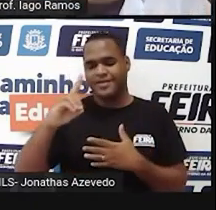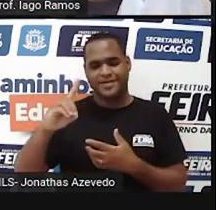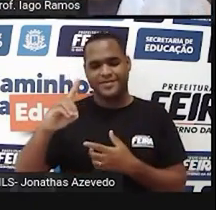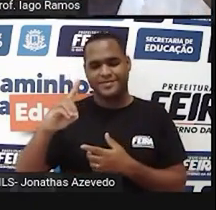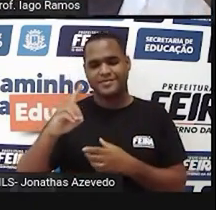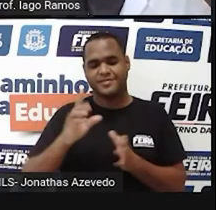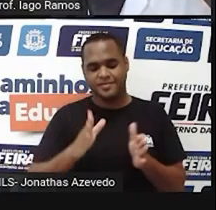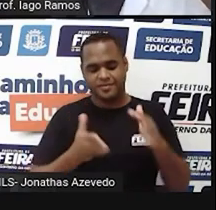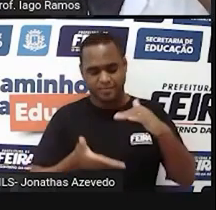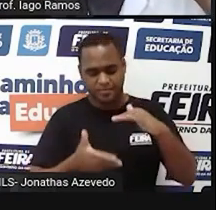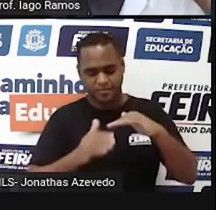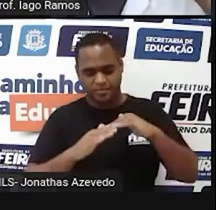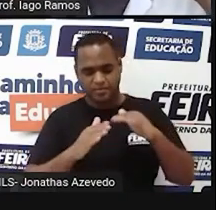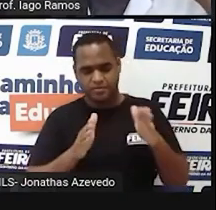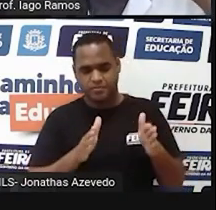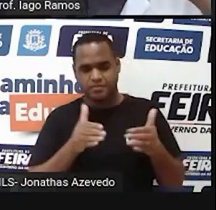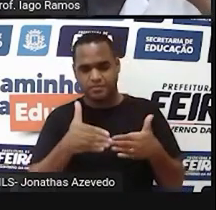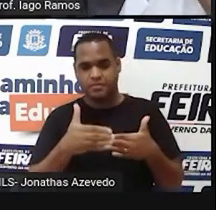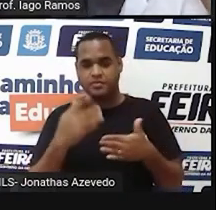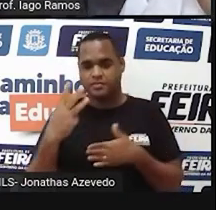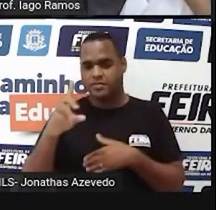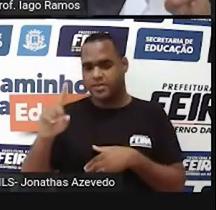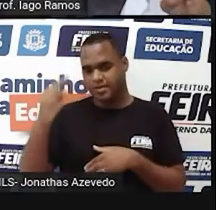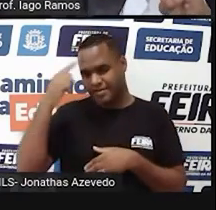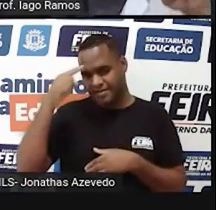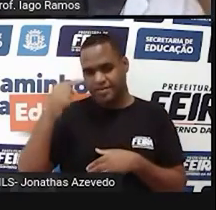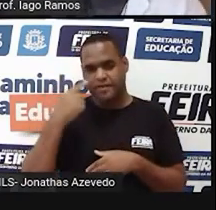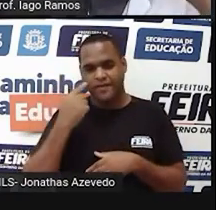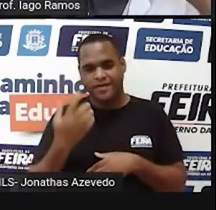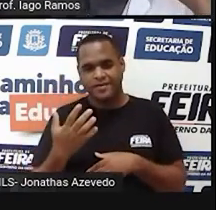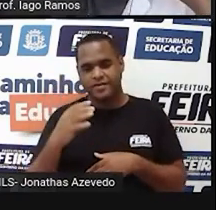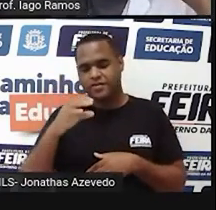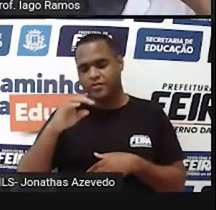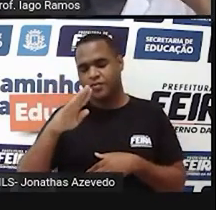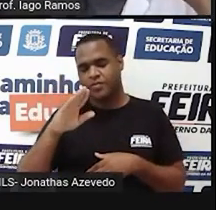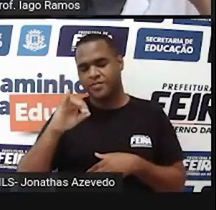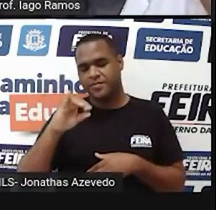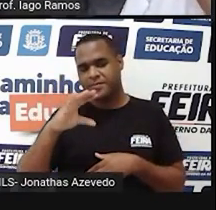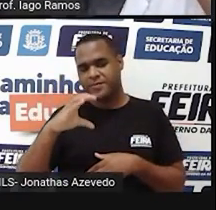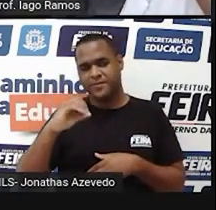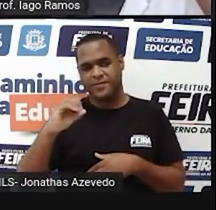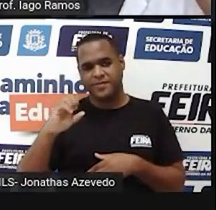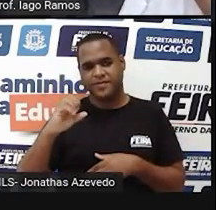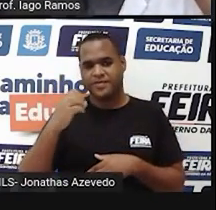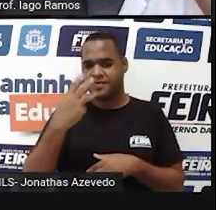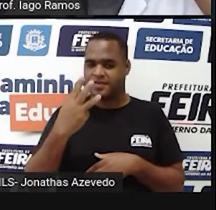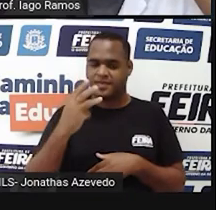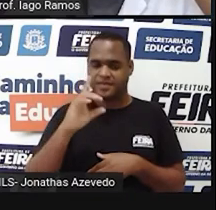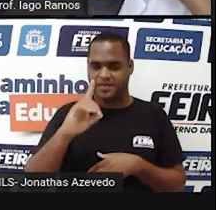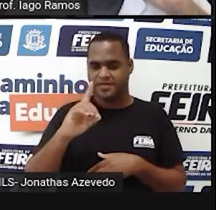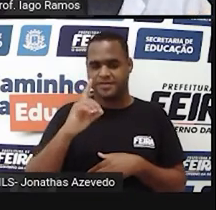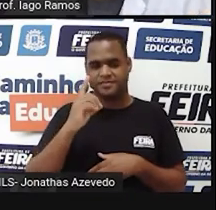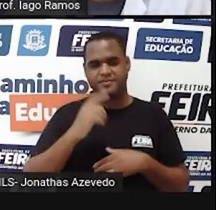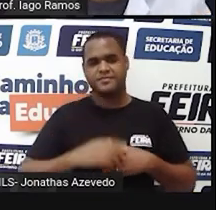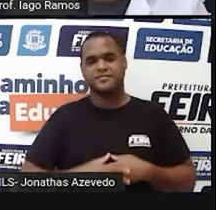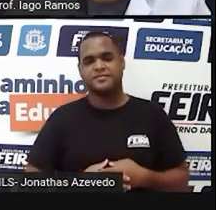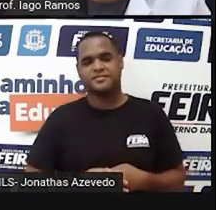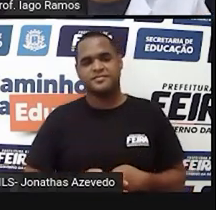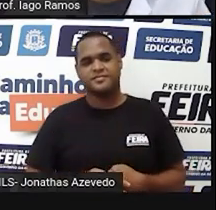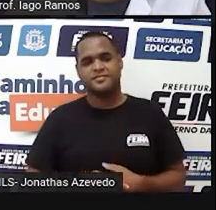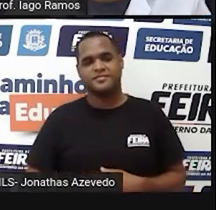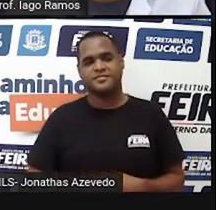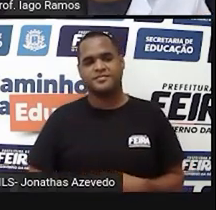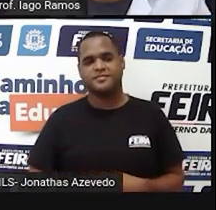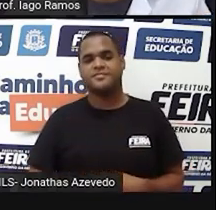dimensões. É por isso que quando está elevado a três, a gente lê cúbico. Três dimensões. Comprimento, largura e altura.